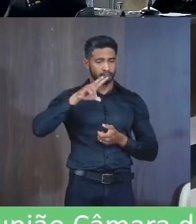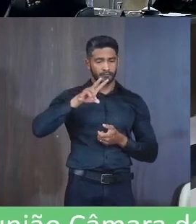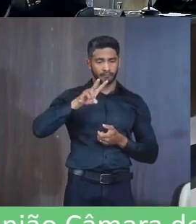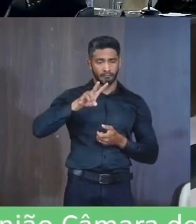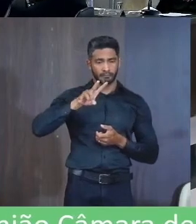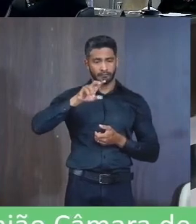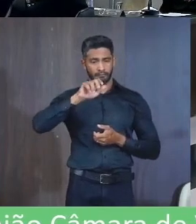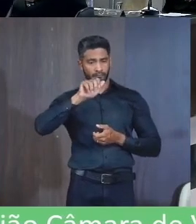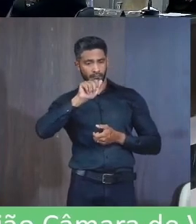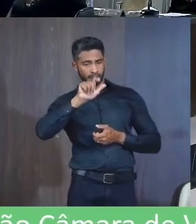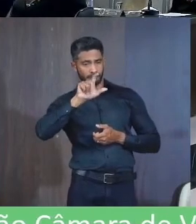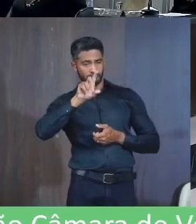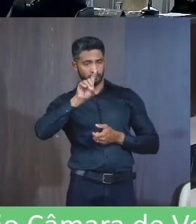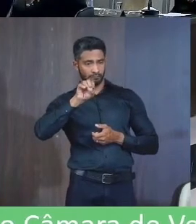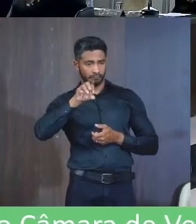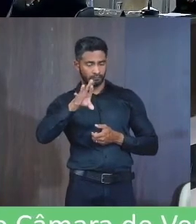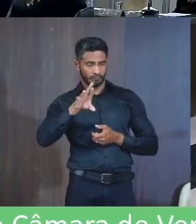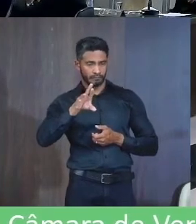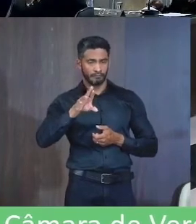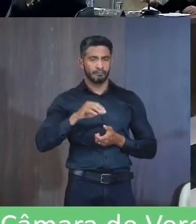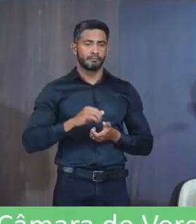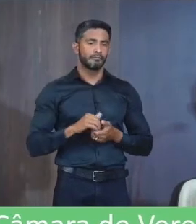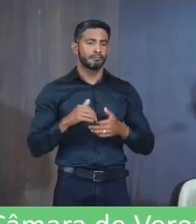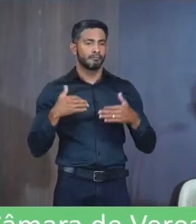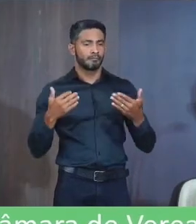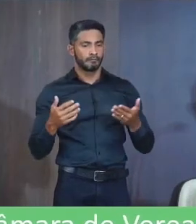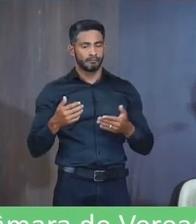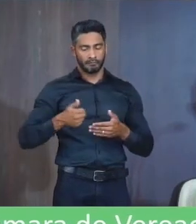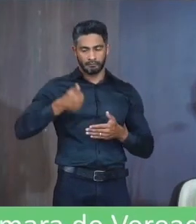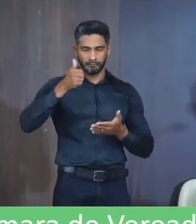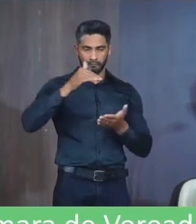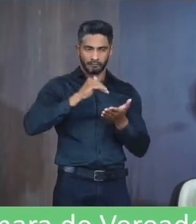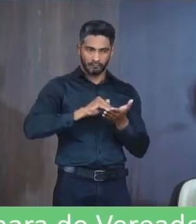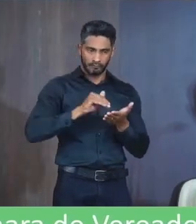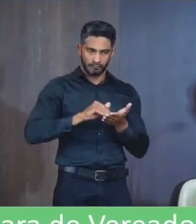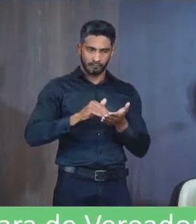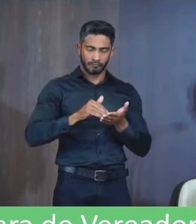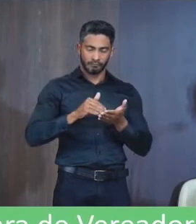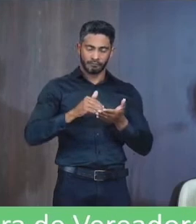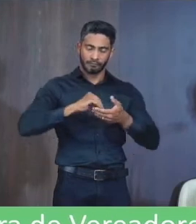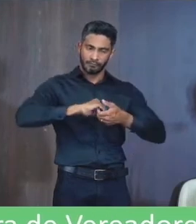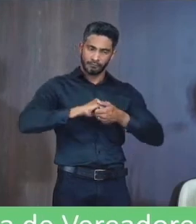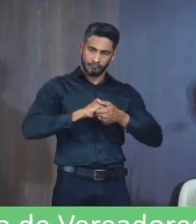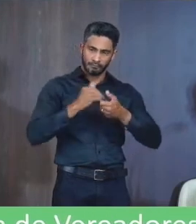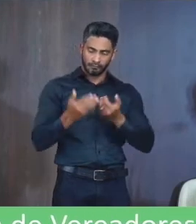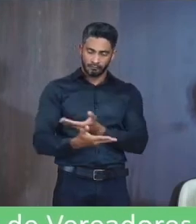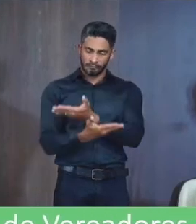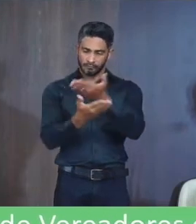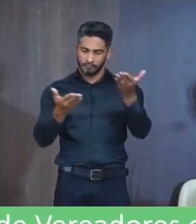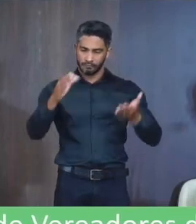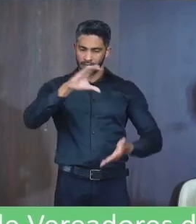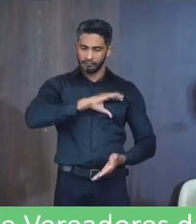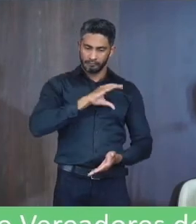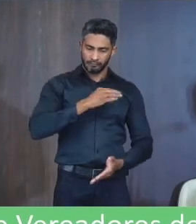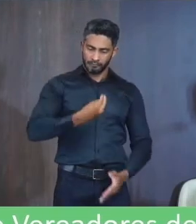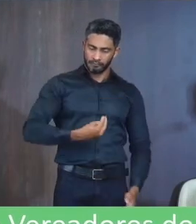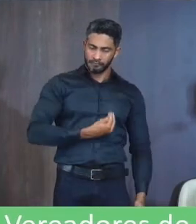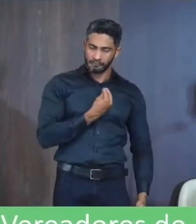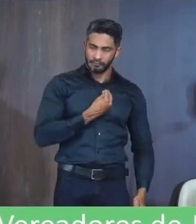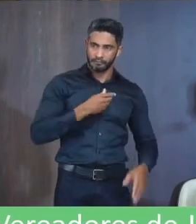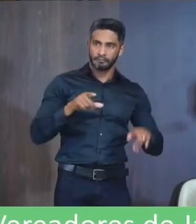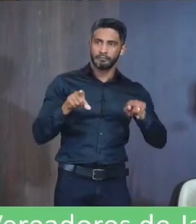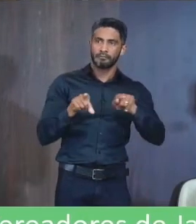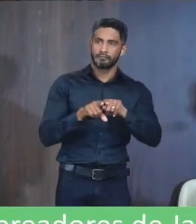a palavra Quero Em nome do Nosso primeiro secretário Cumprimentar Os colegas Presentes Nessa casa Quero